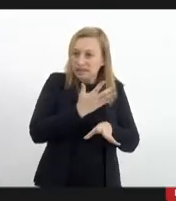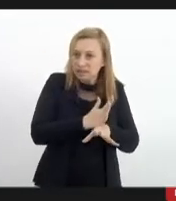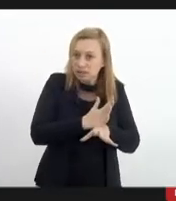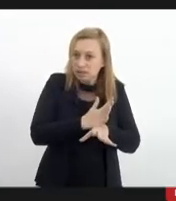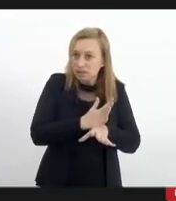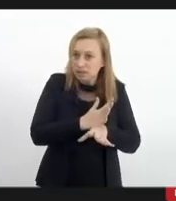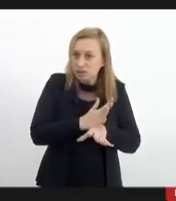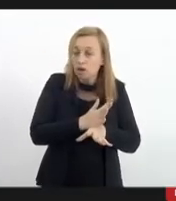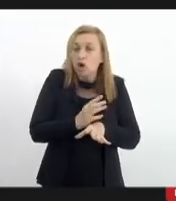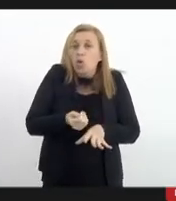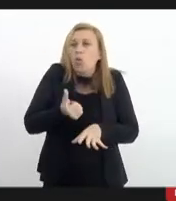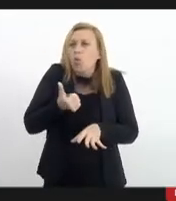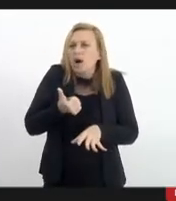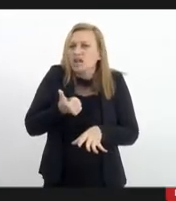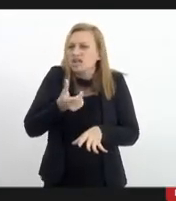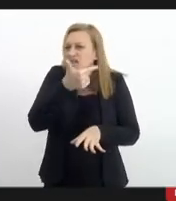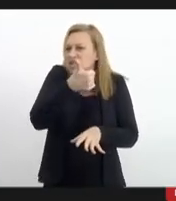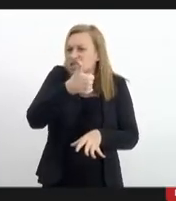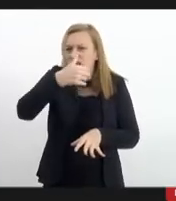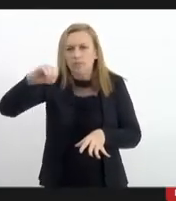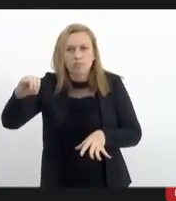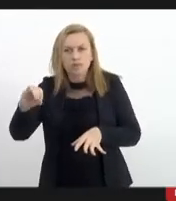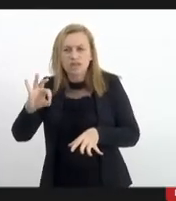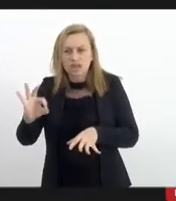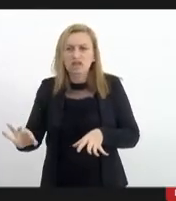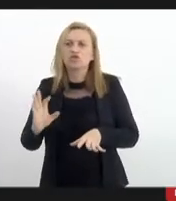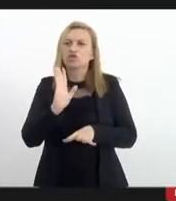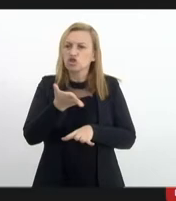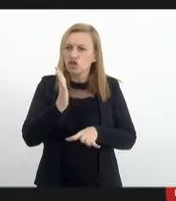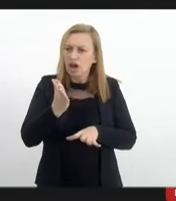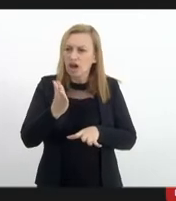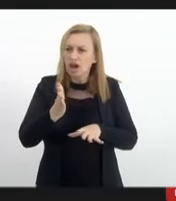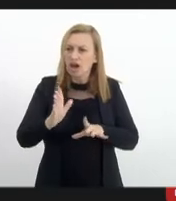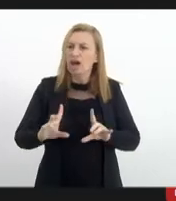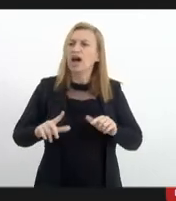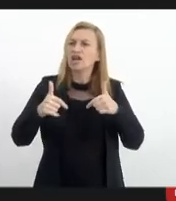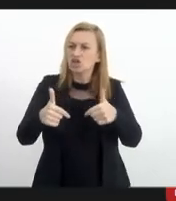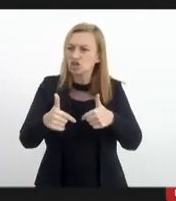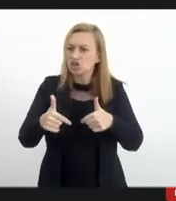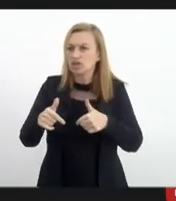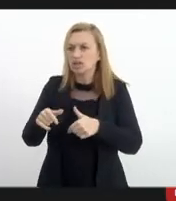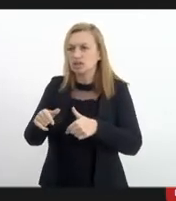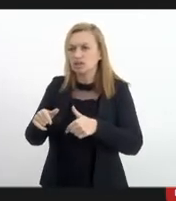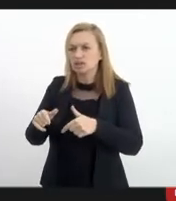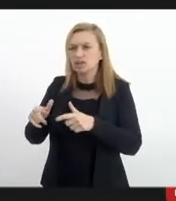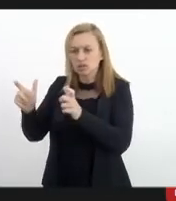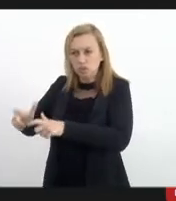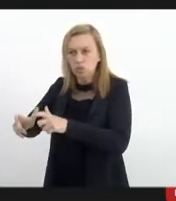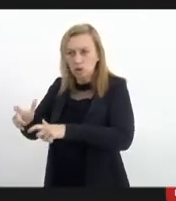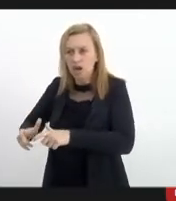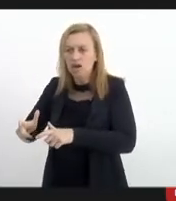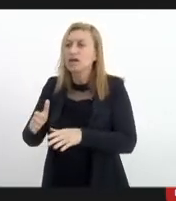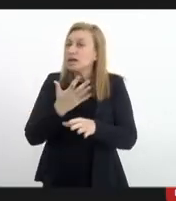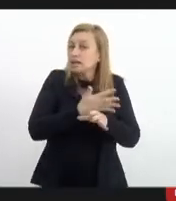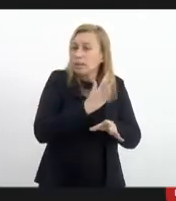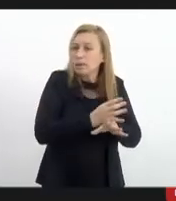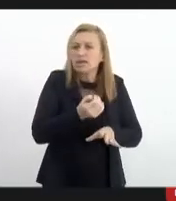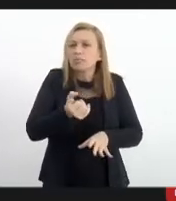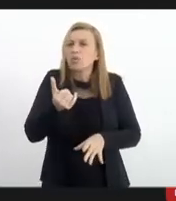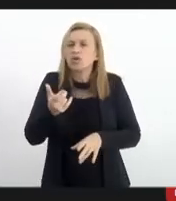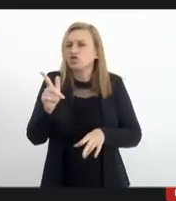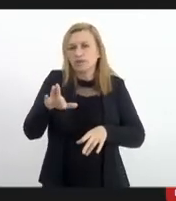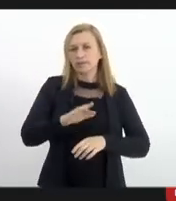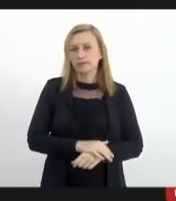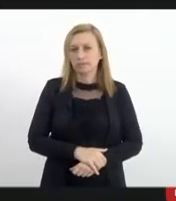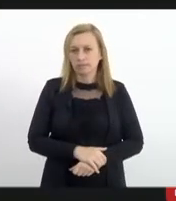assim, a gente quase que já 100% atuava dentro daquilo que está ali previsto. Não faz, na prática, faz muito pouca diferença.